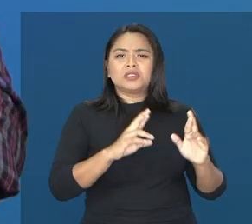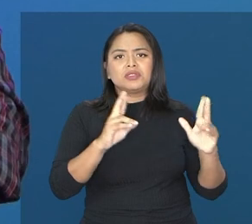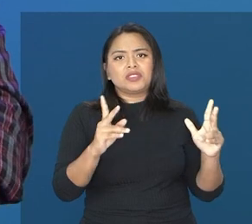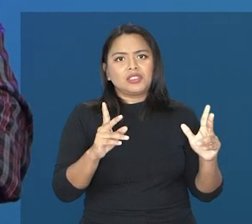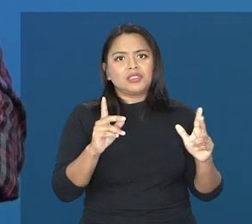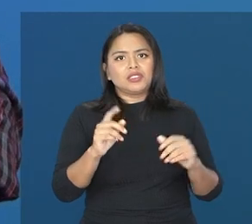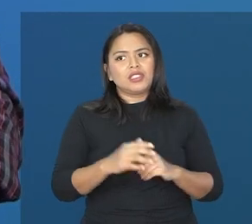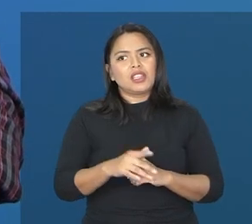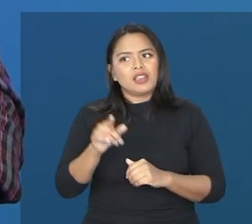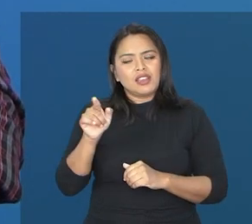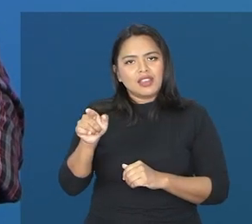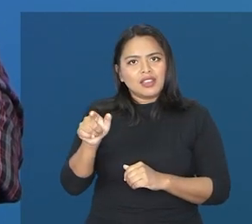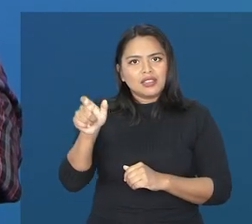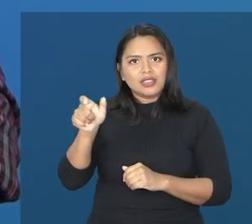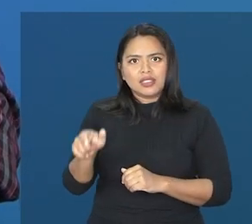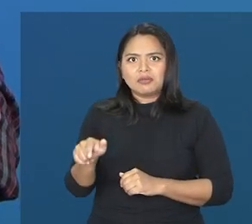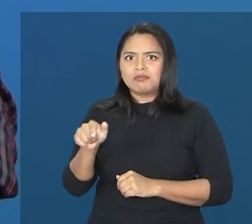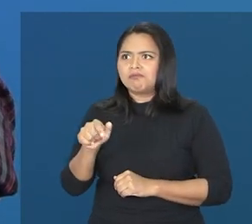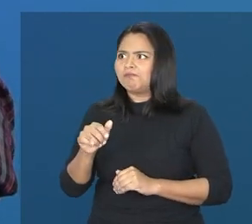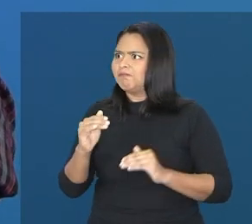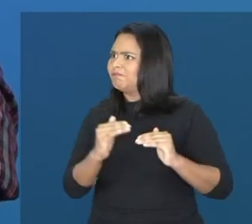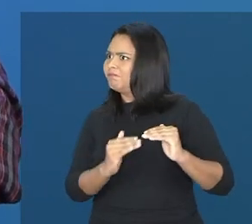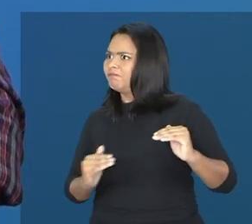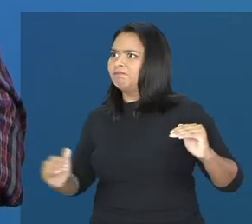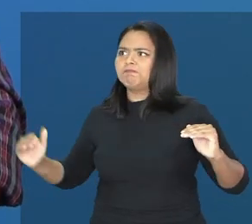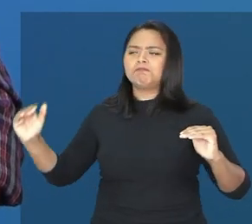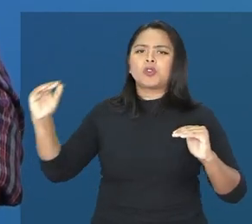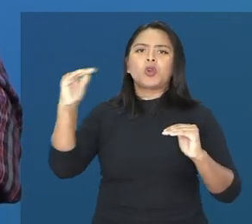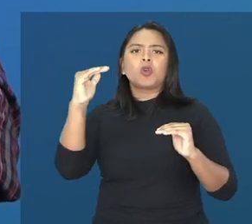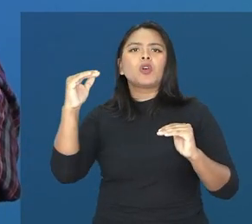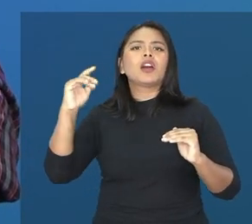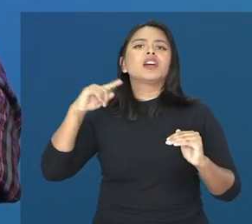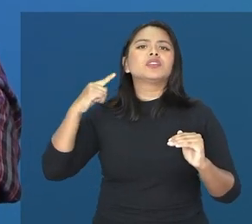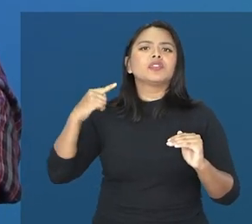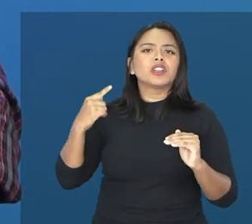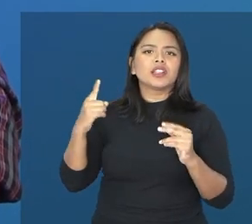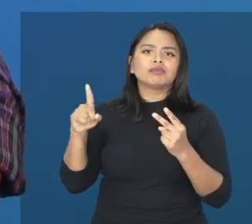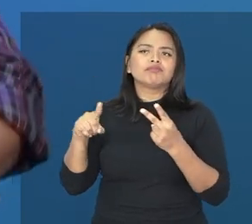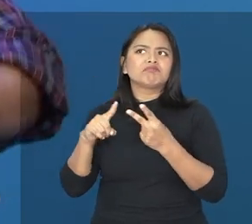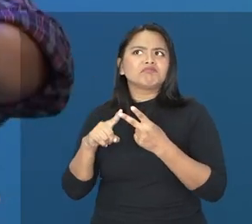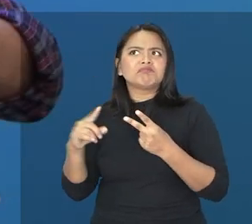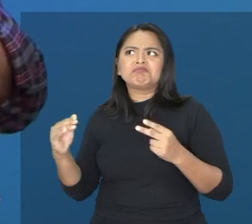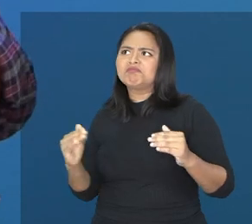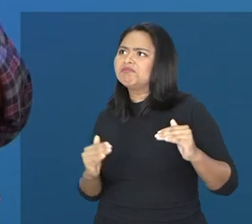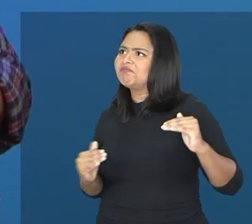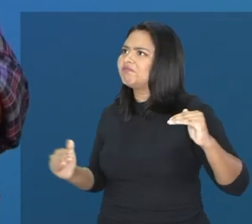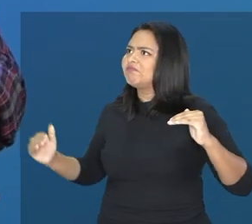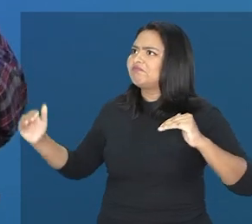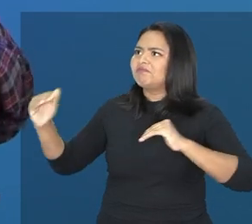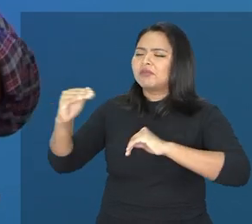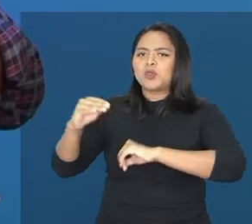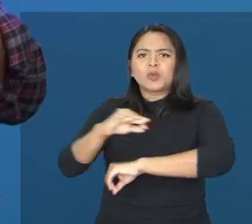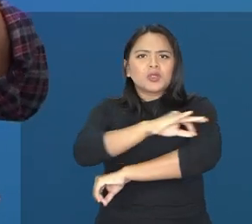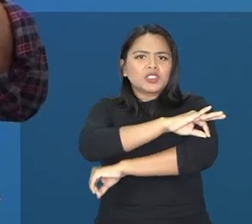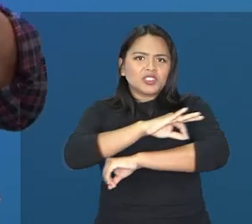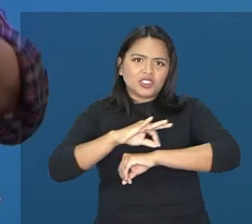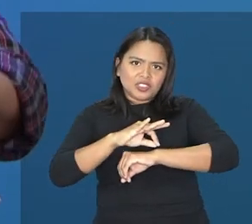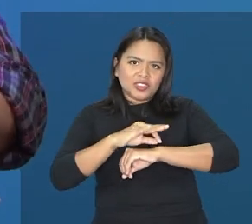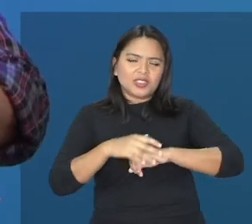ele vai ser o advogado, ele vai ser o engenheiro, porque ele é criativo, ele tem uma capacidade